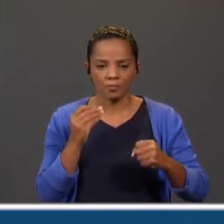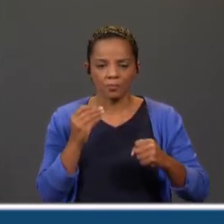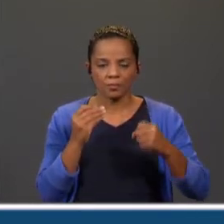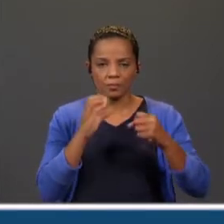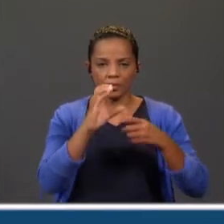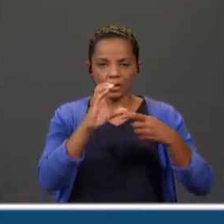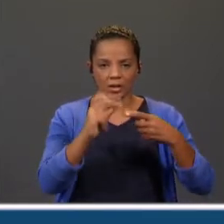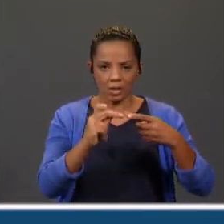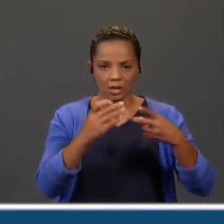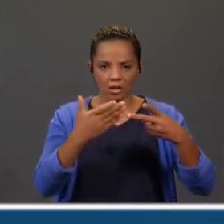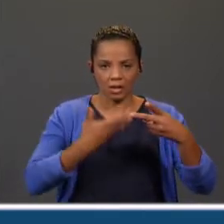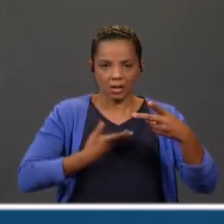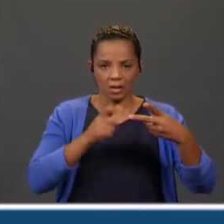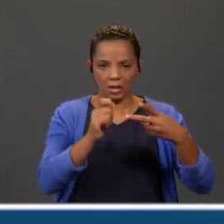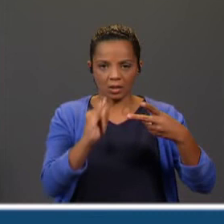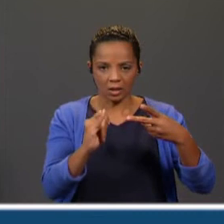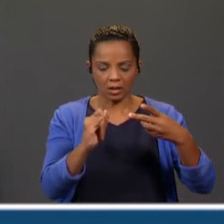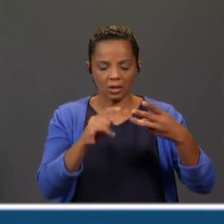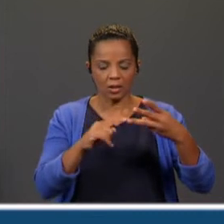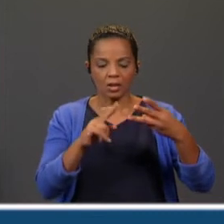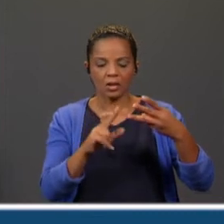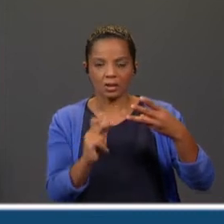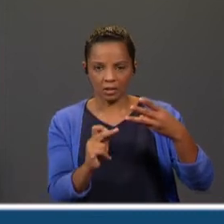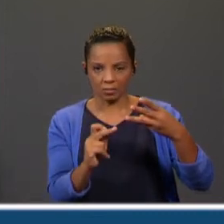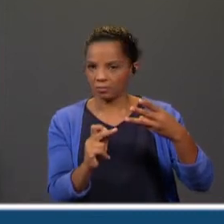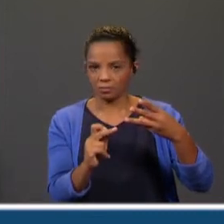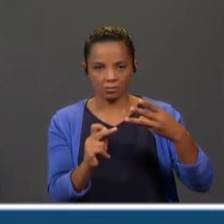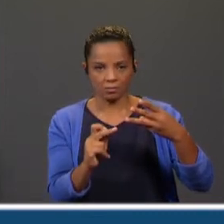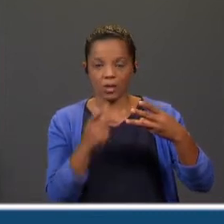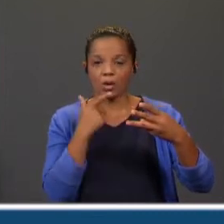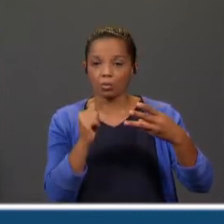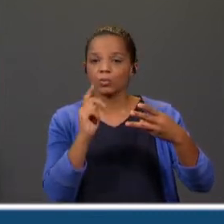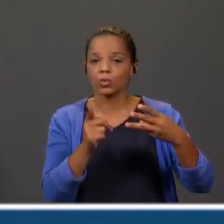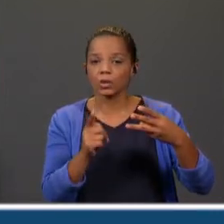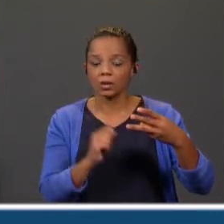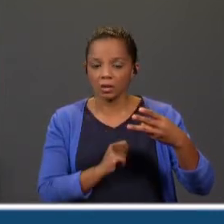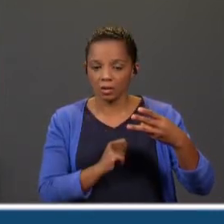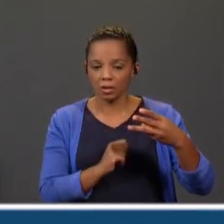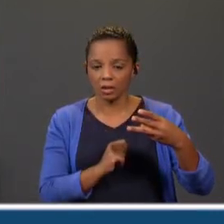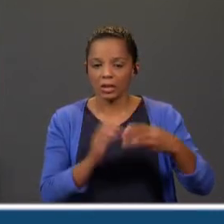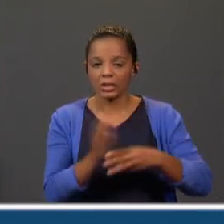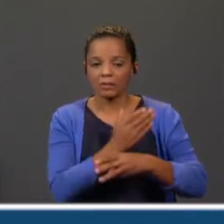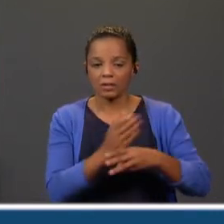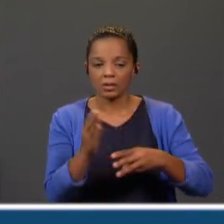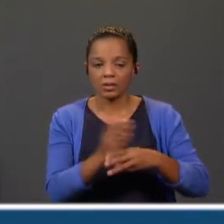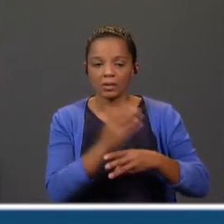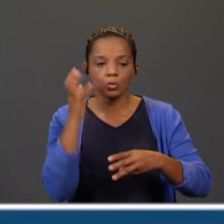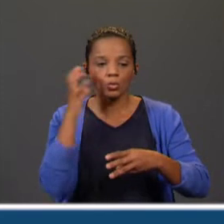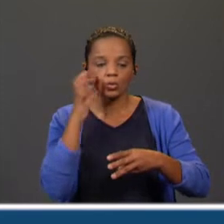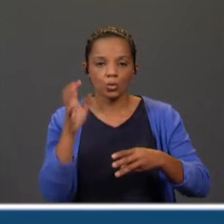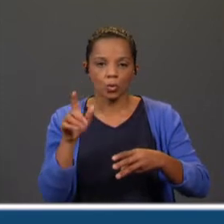Ca-de-ra. Não podemos. Não quê? Dividir os ditongos.